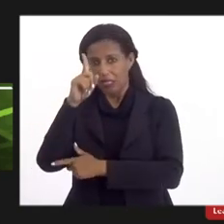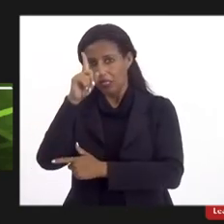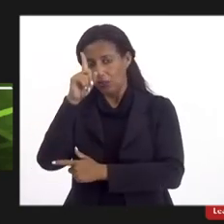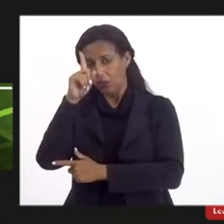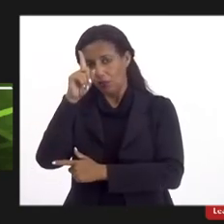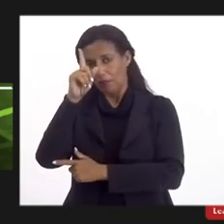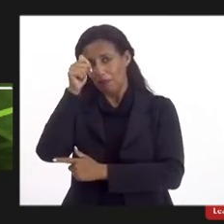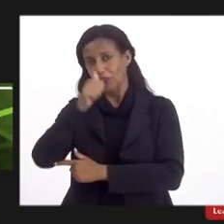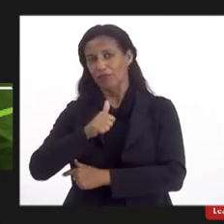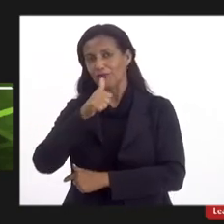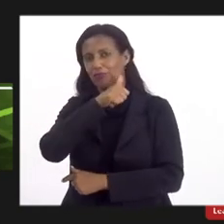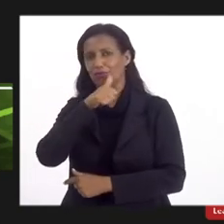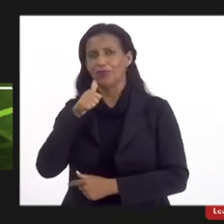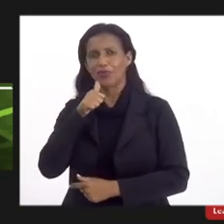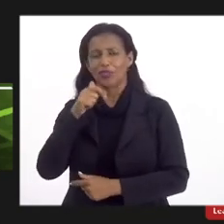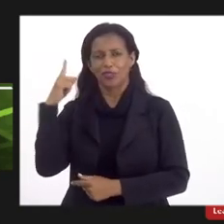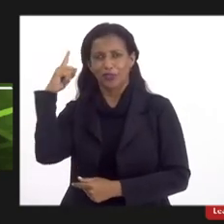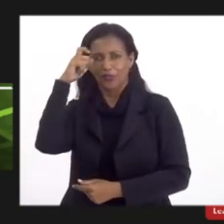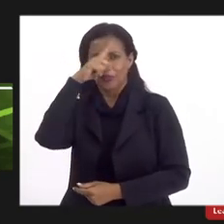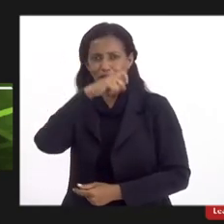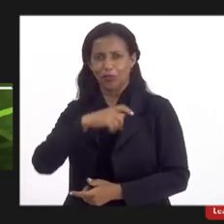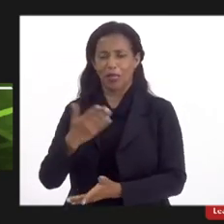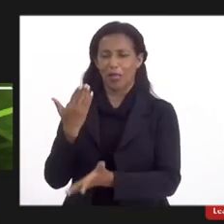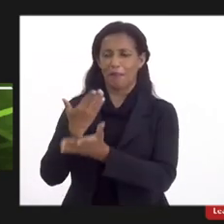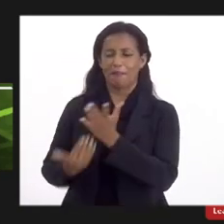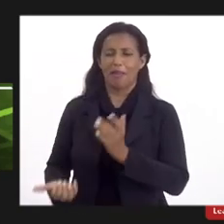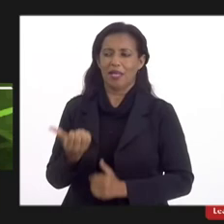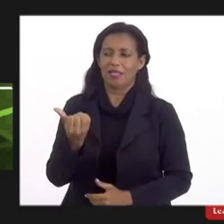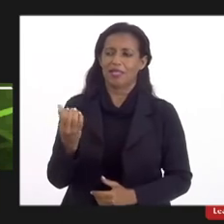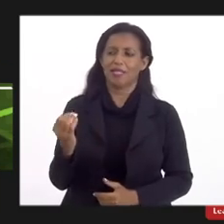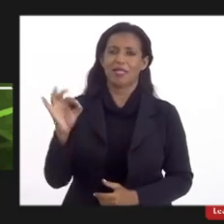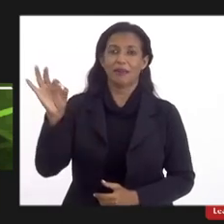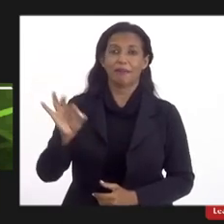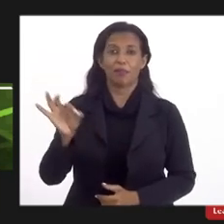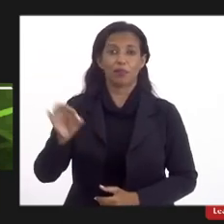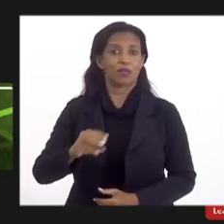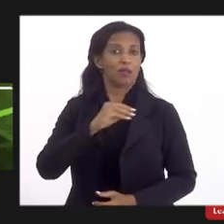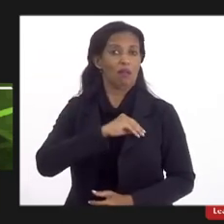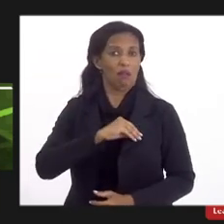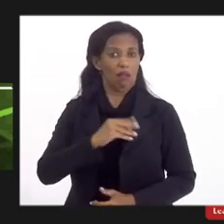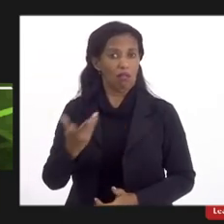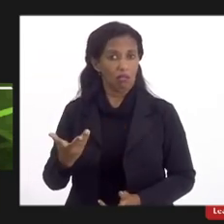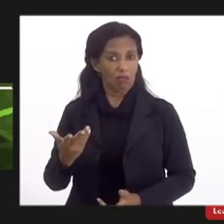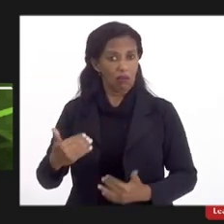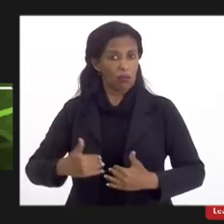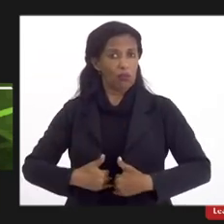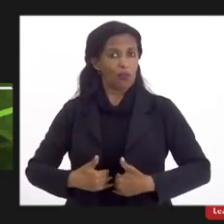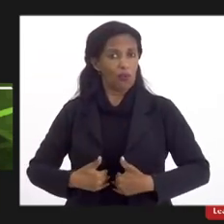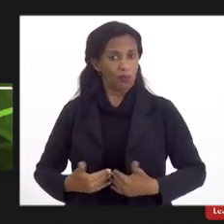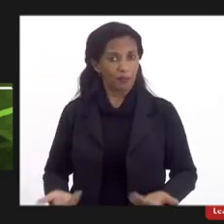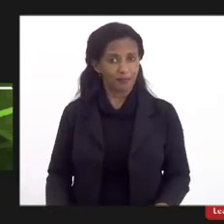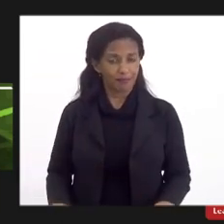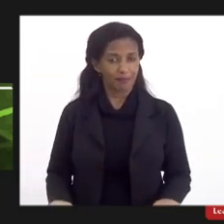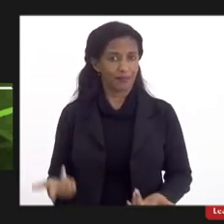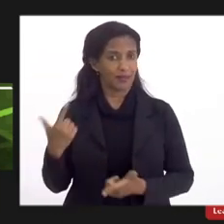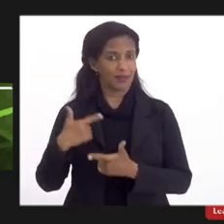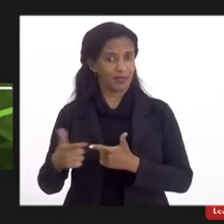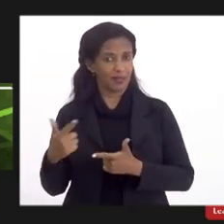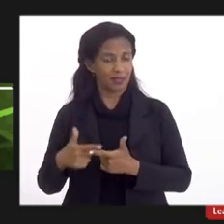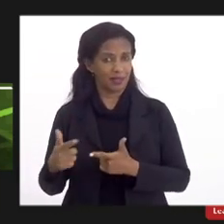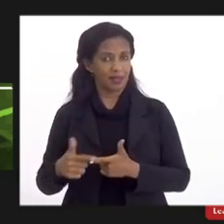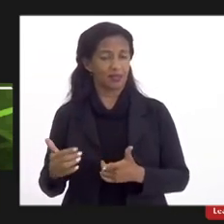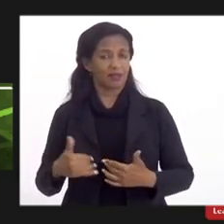ensinar porque quem perde 60% do salário tá passando fome tá passando fome